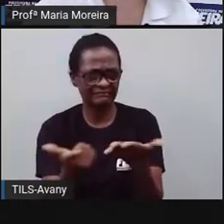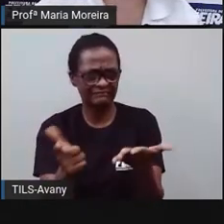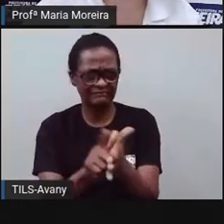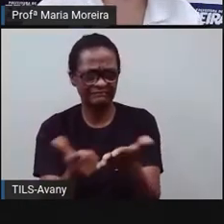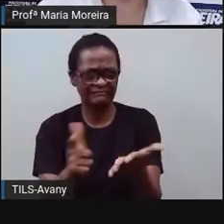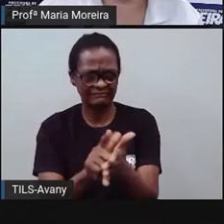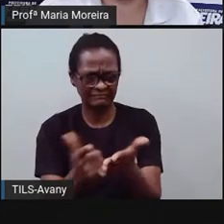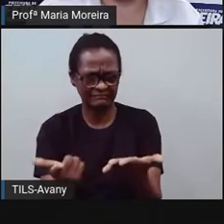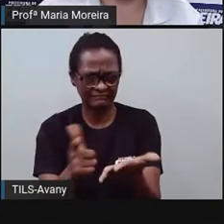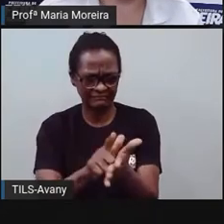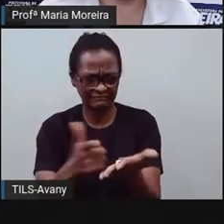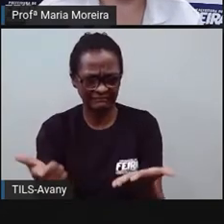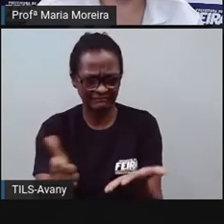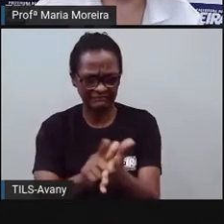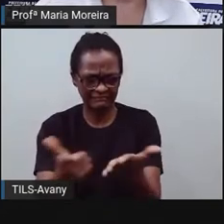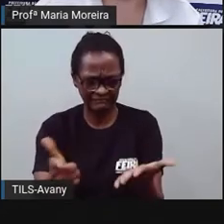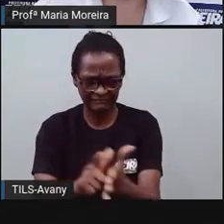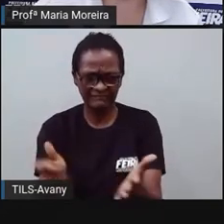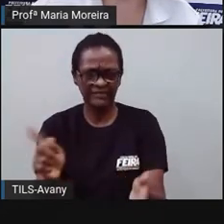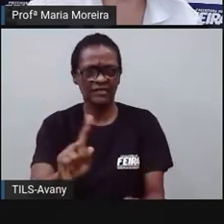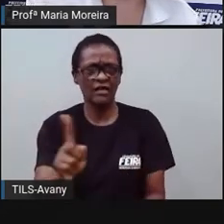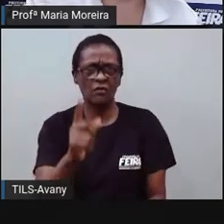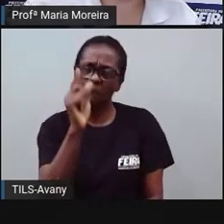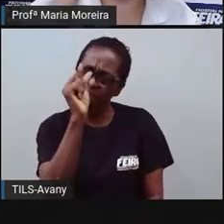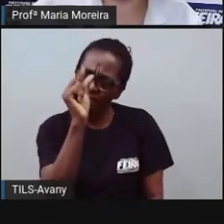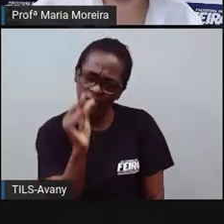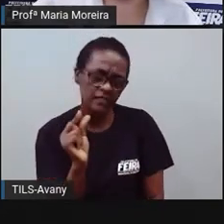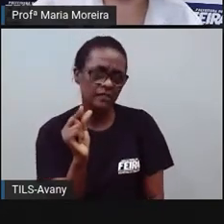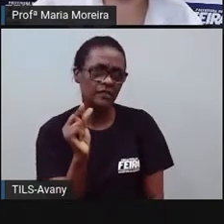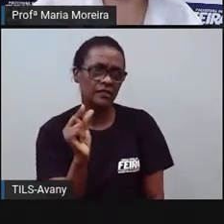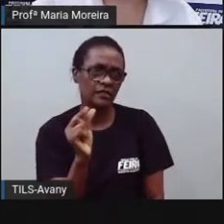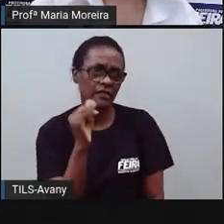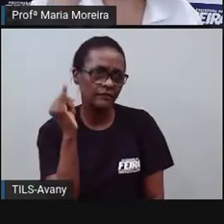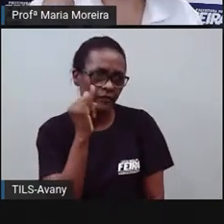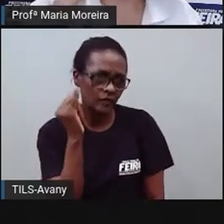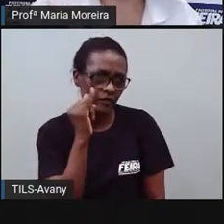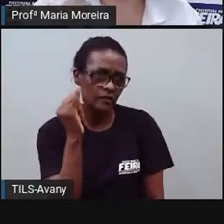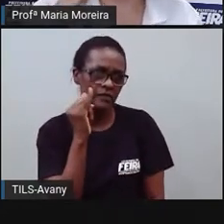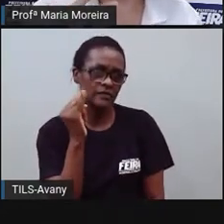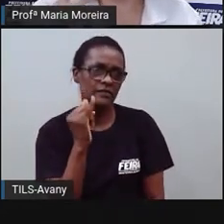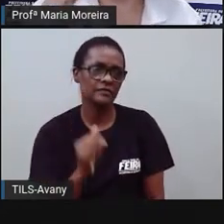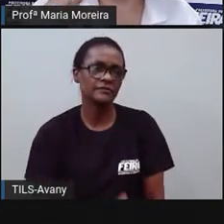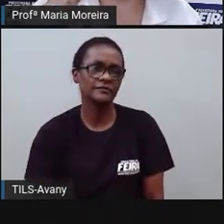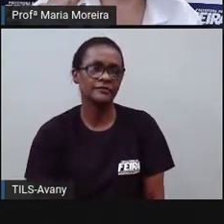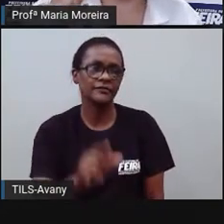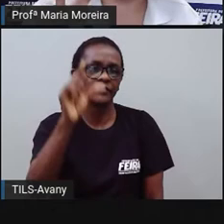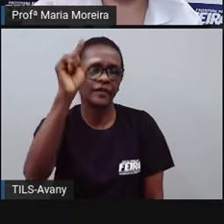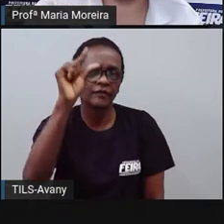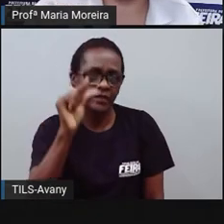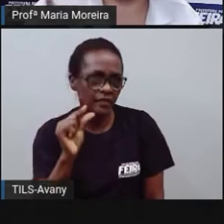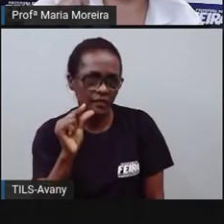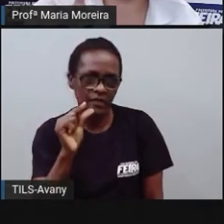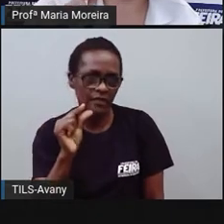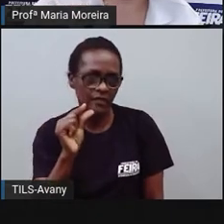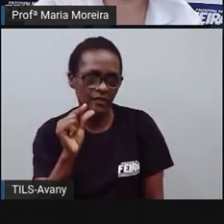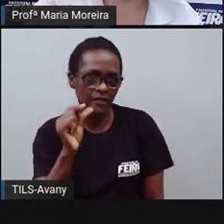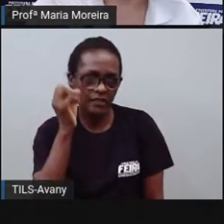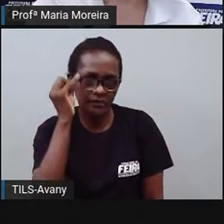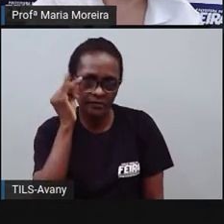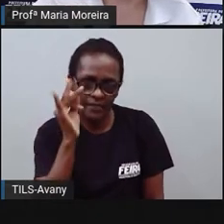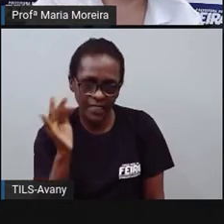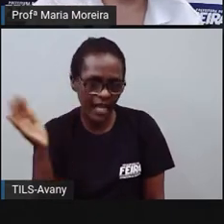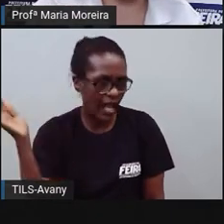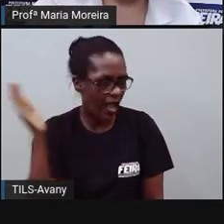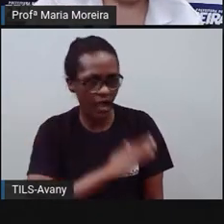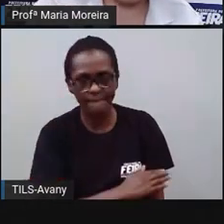notícia donada de grande é essa? Não. Ela tem que ser o quê que a gente falou? Ó, curta e objetiva. Escrito em